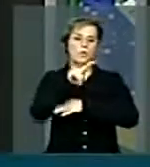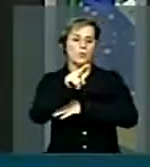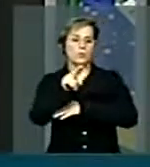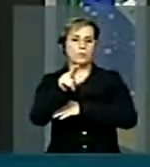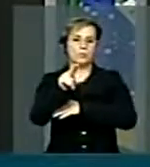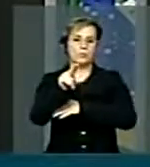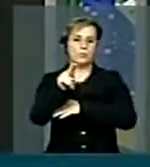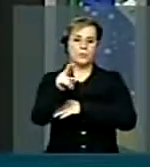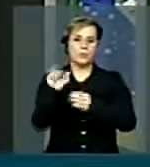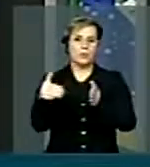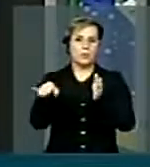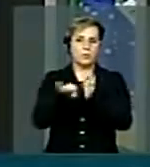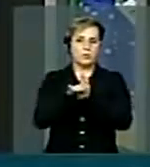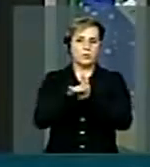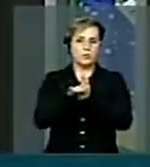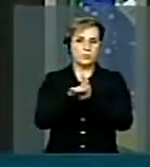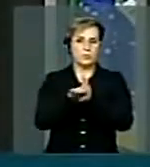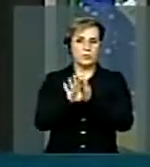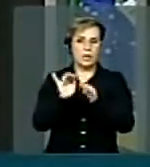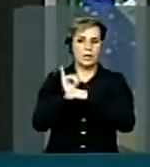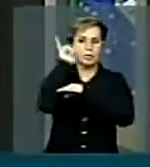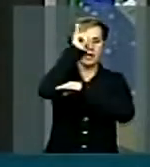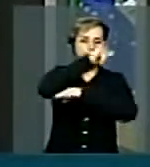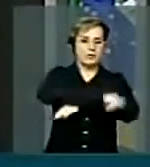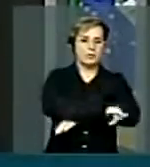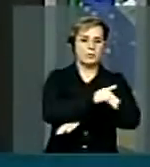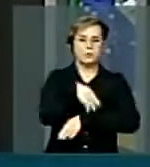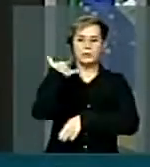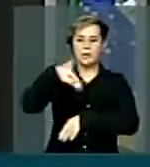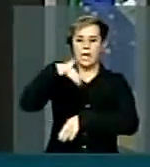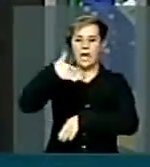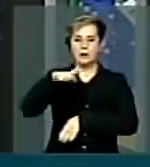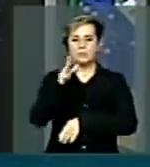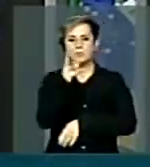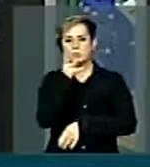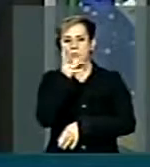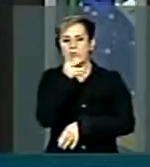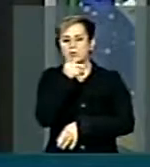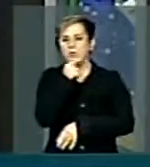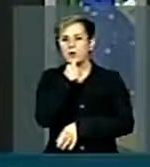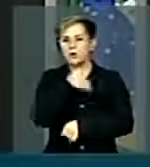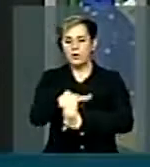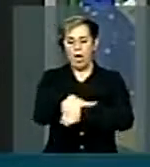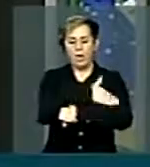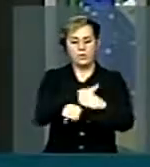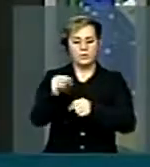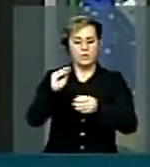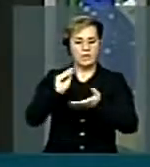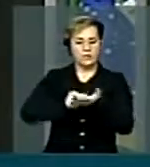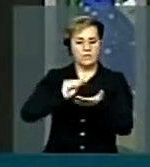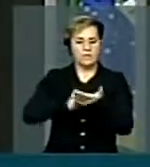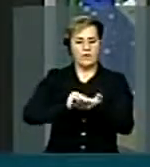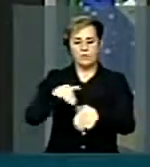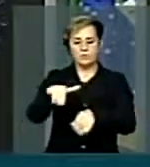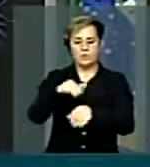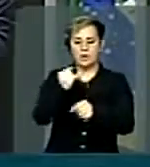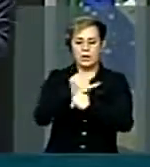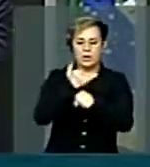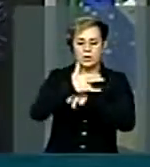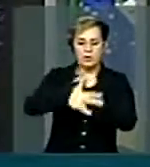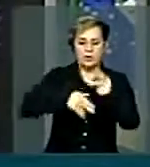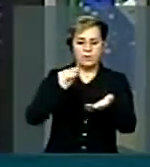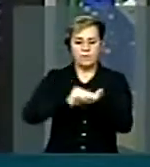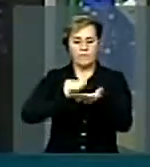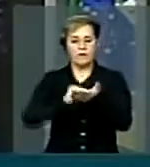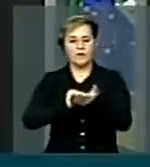-aeroporto, é ineficaz, é caro e traz, pela ausência de estrada, pela ausência de ferrovias, pela